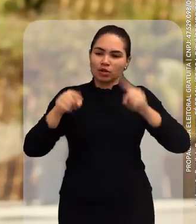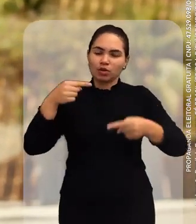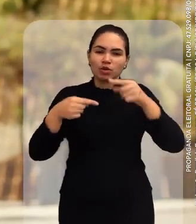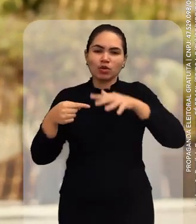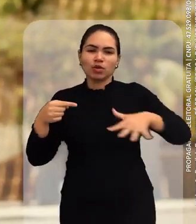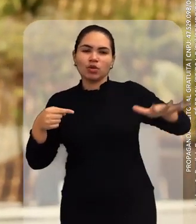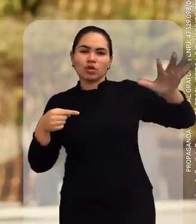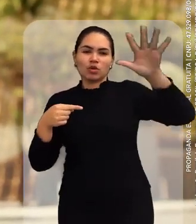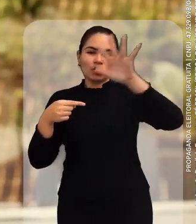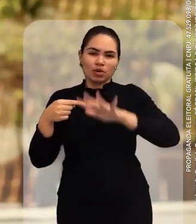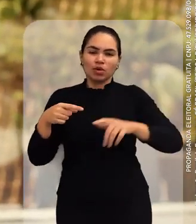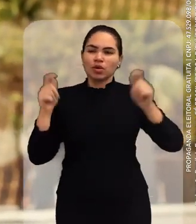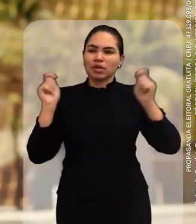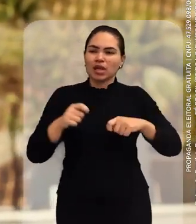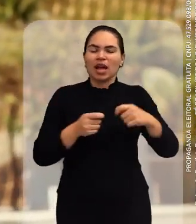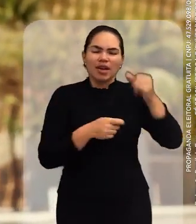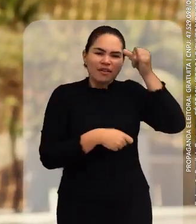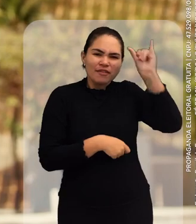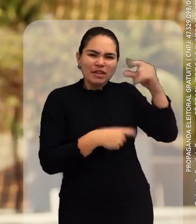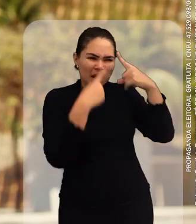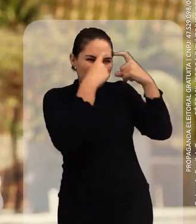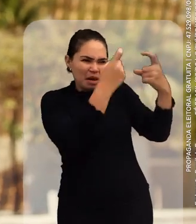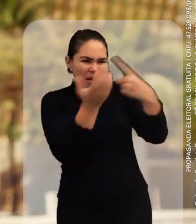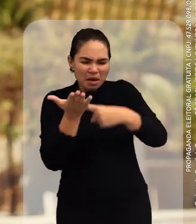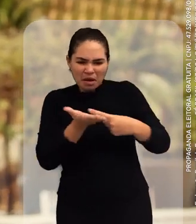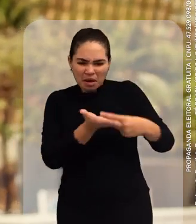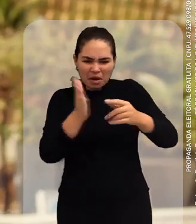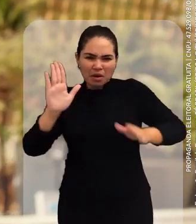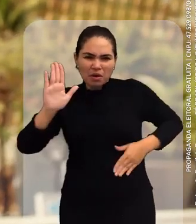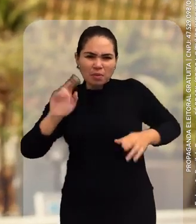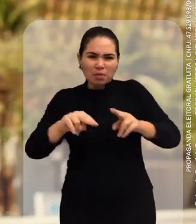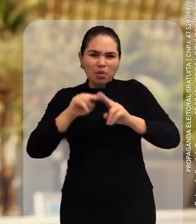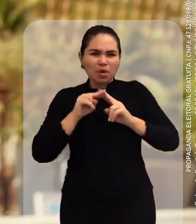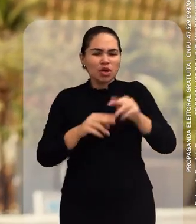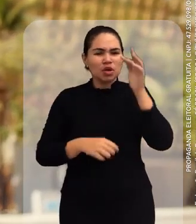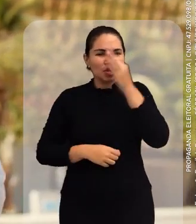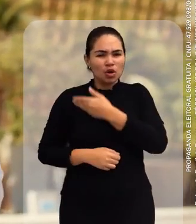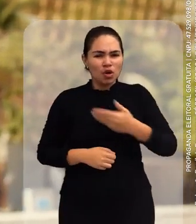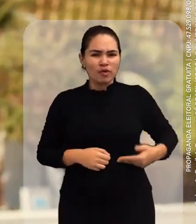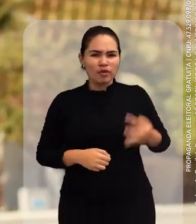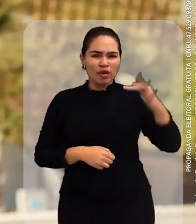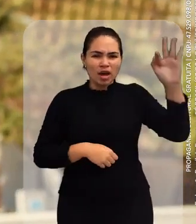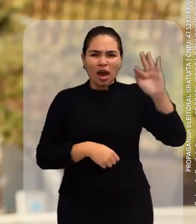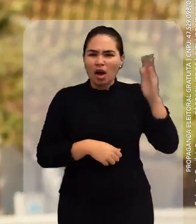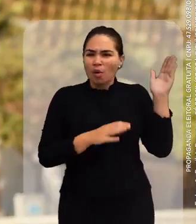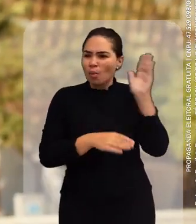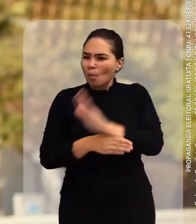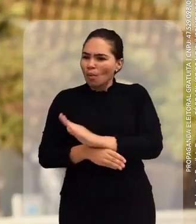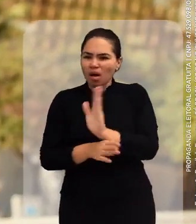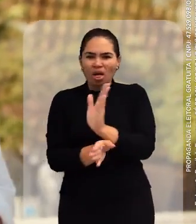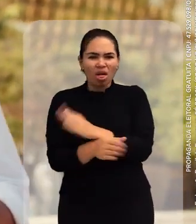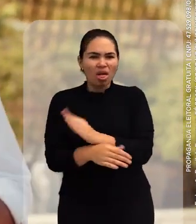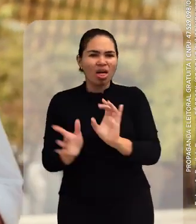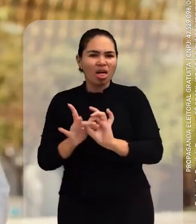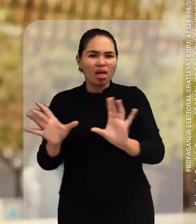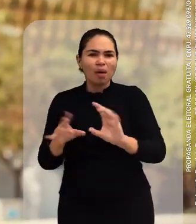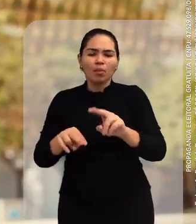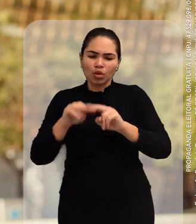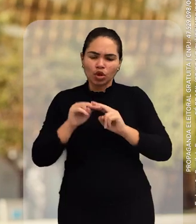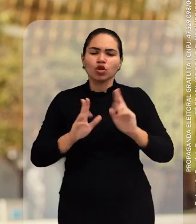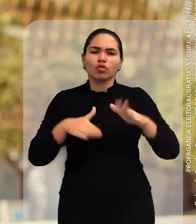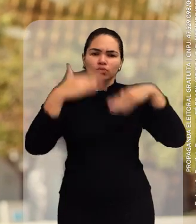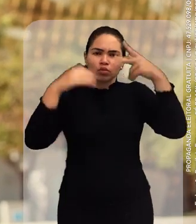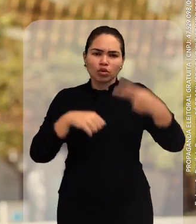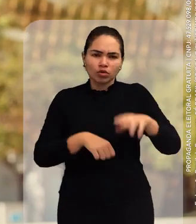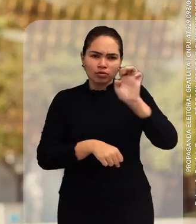nacional de combate ao tráfico e ao crime organizado. Mesmo sem apoio do governo federal, o Ceará avança nas ações